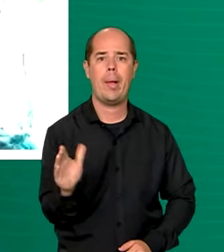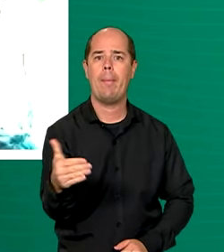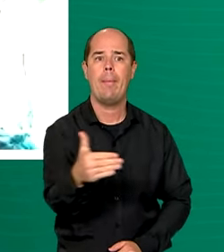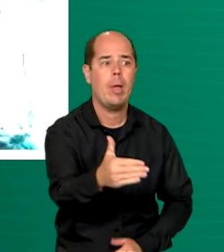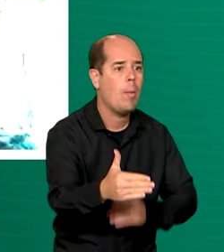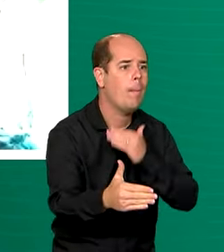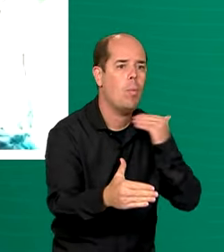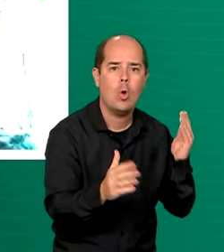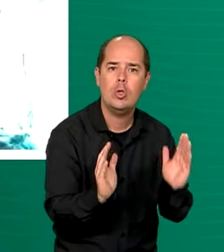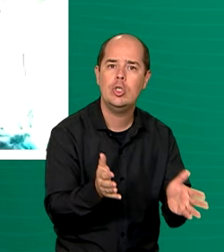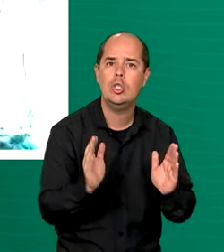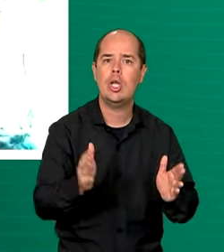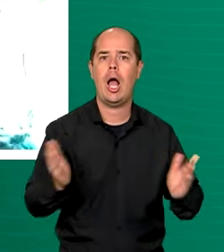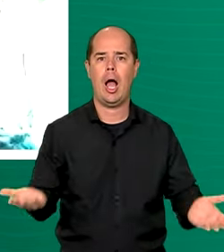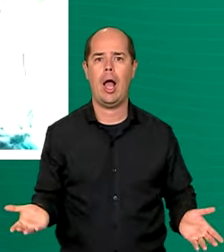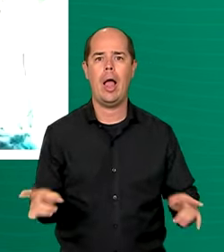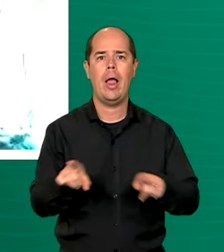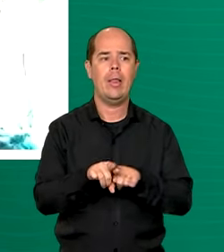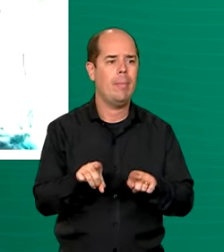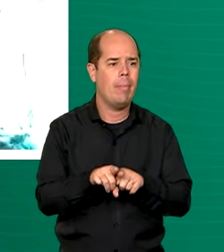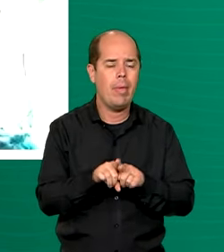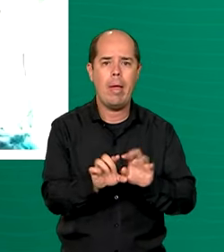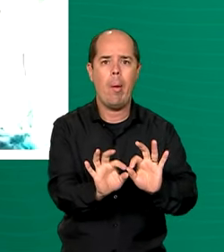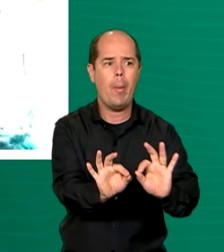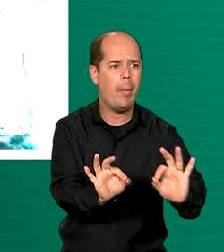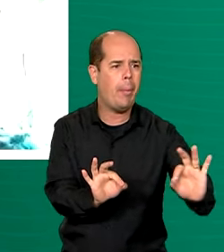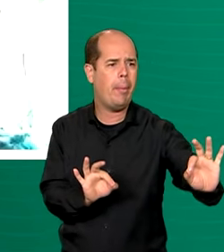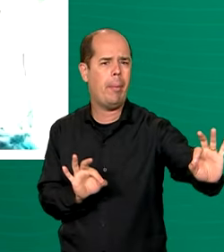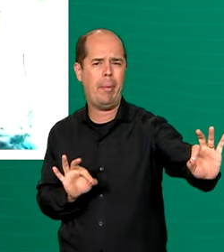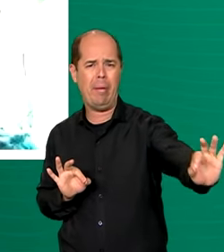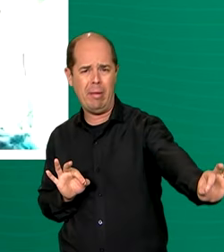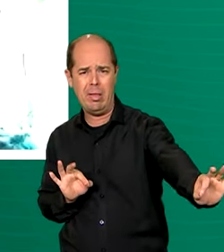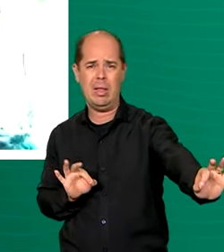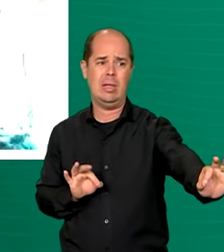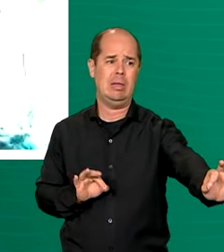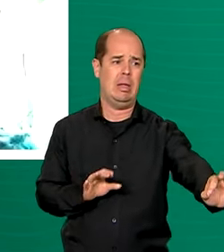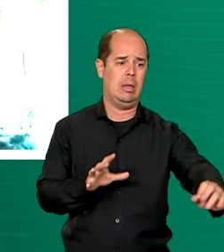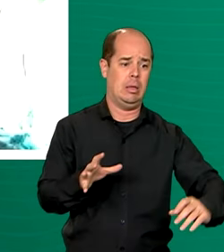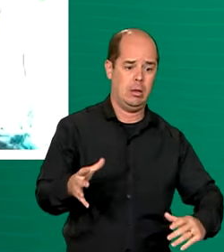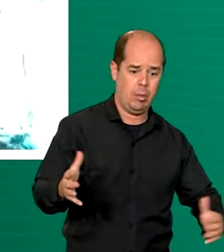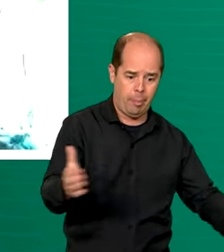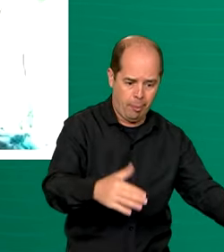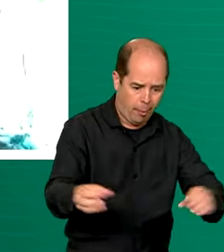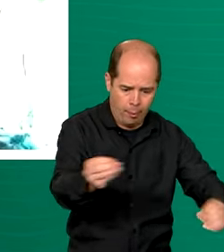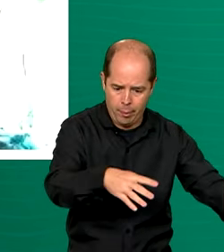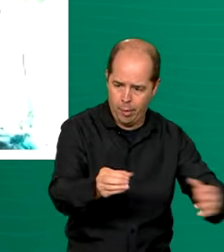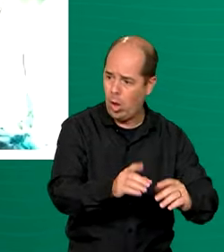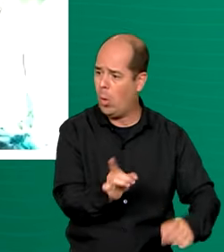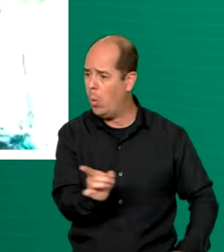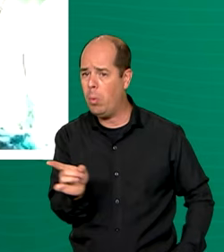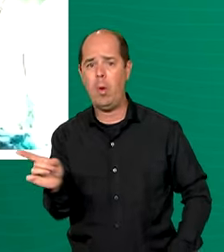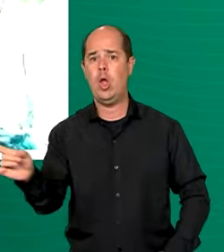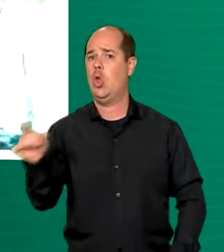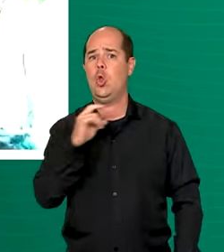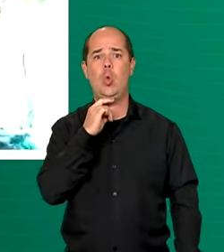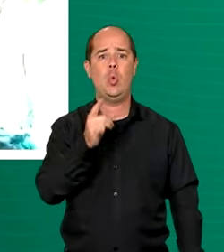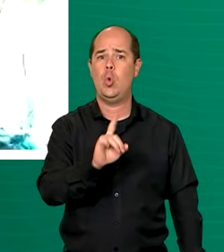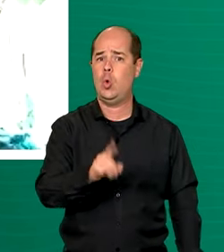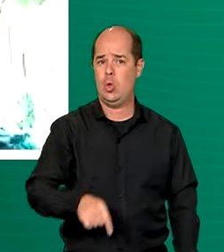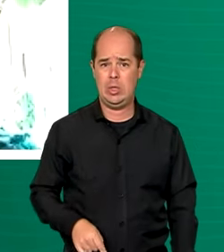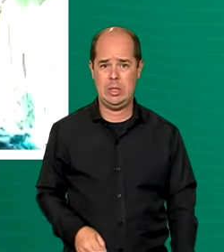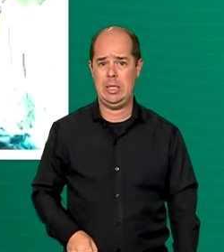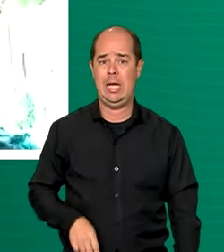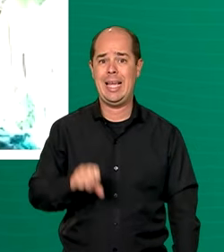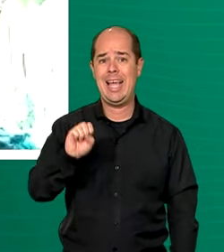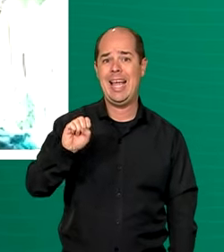E pela distância, aqui não tem estrutura para trazer o peixe para Santarém, para comercializar pela distância. Aqui em Santarém já